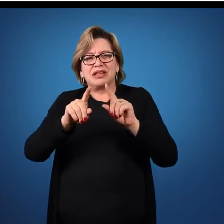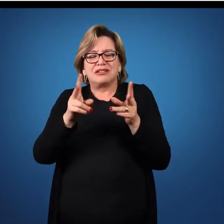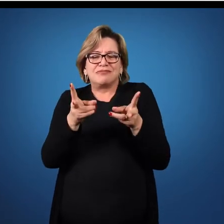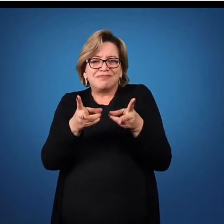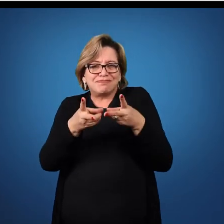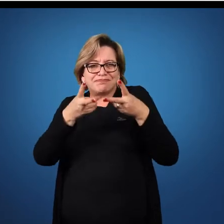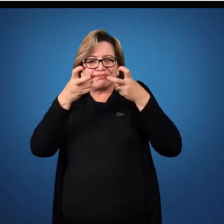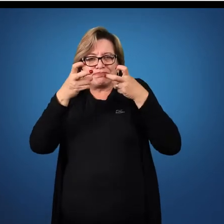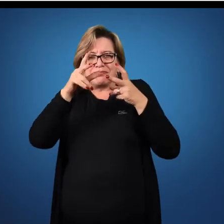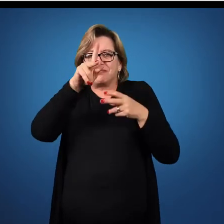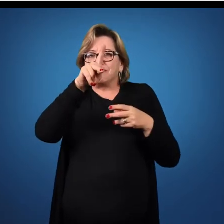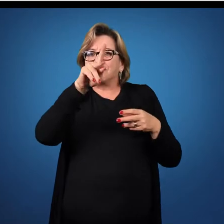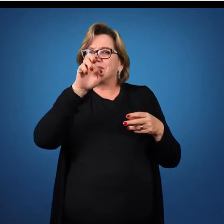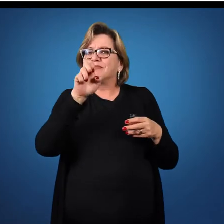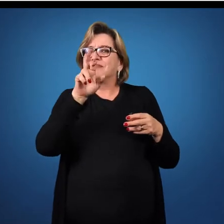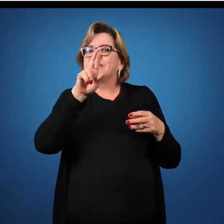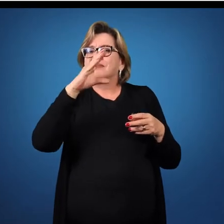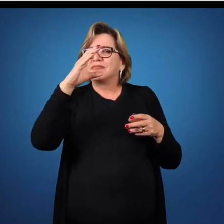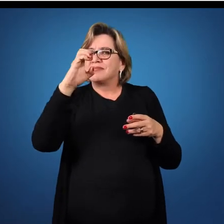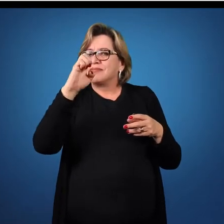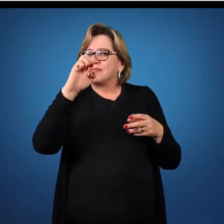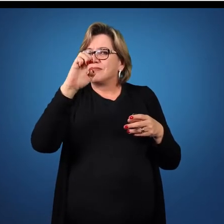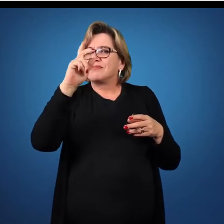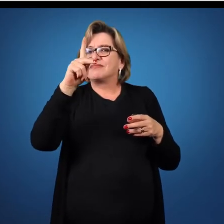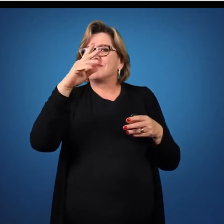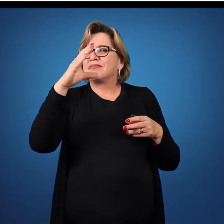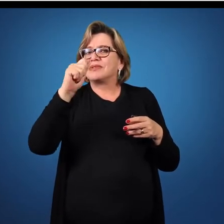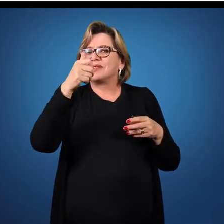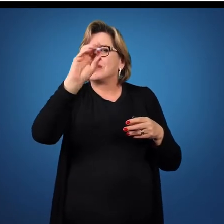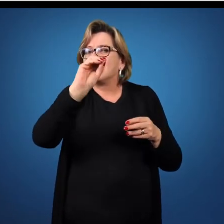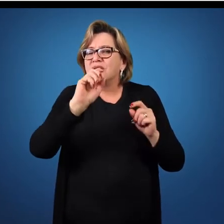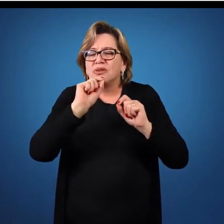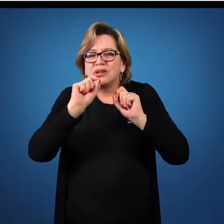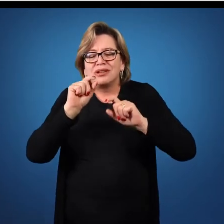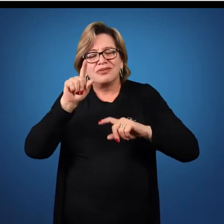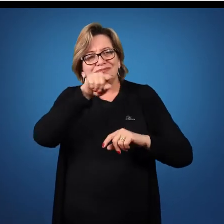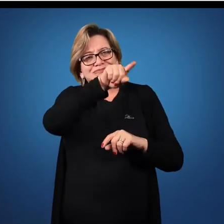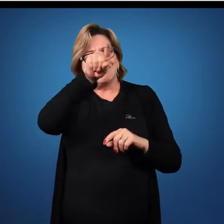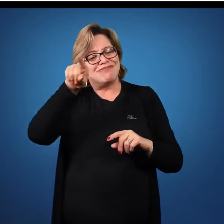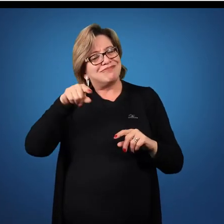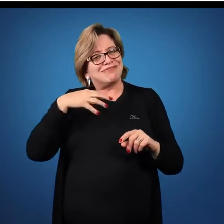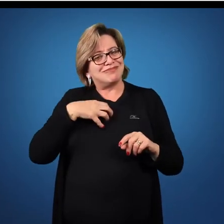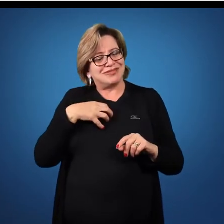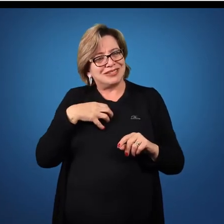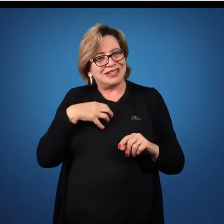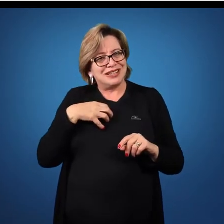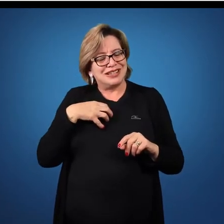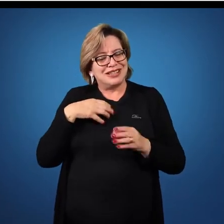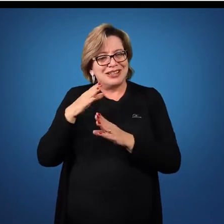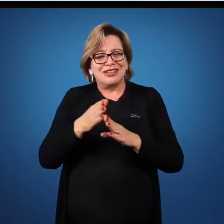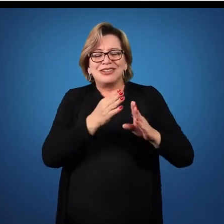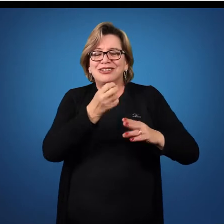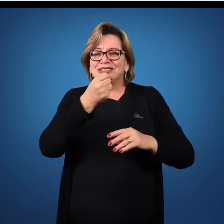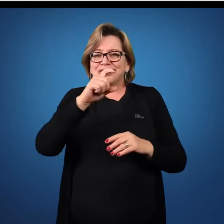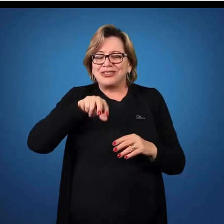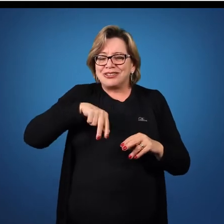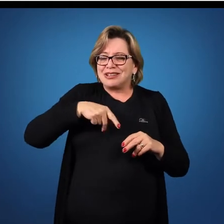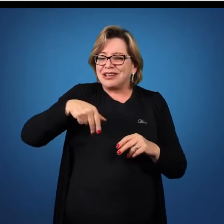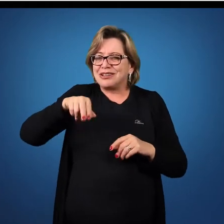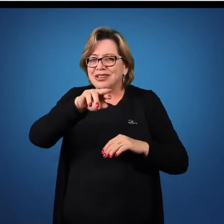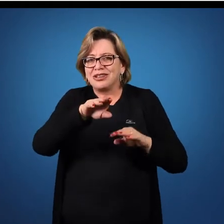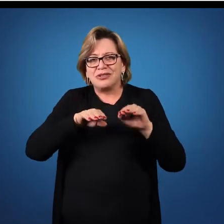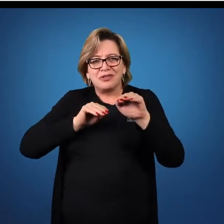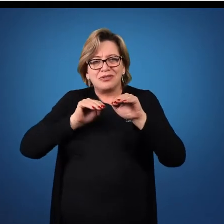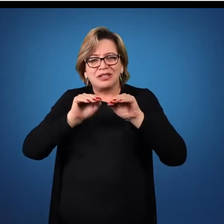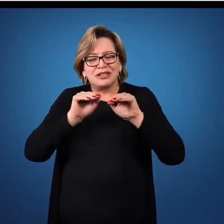percepção. O que ele traz para você? Quando nós caminhamos, quando nós nos movimentamos, muitas vezes